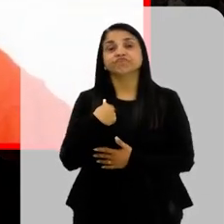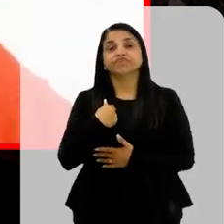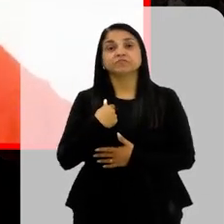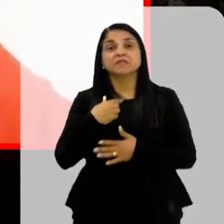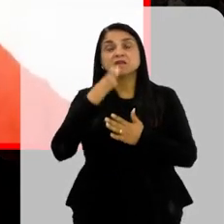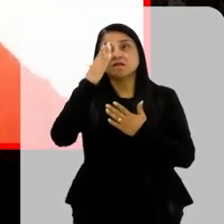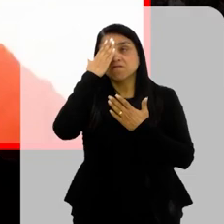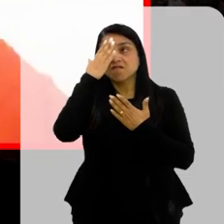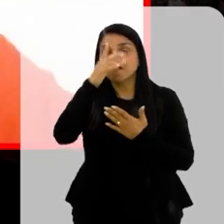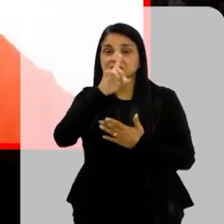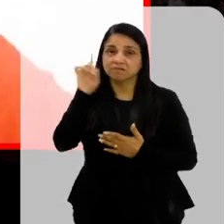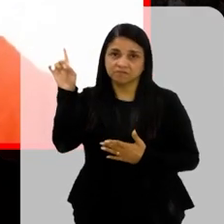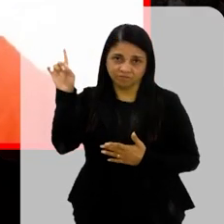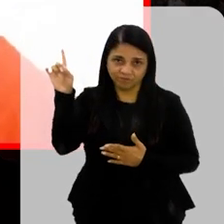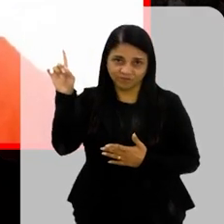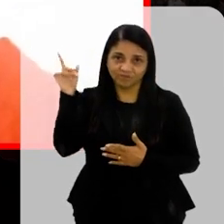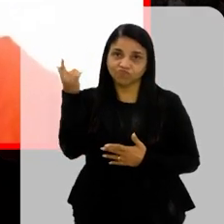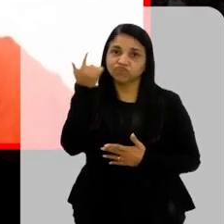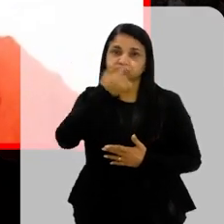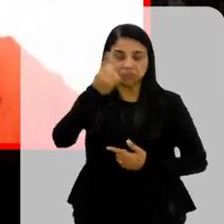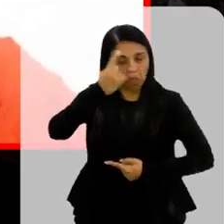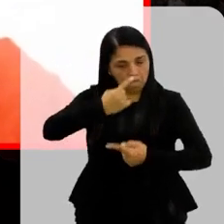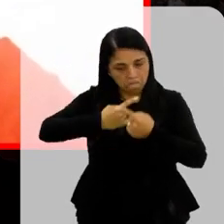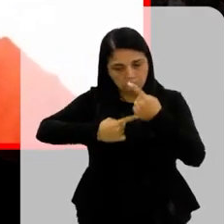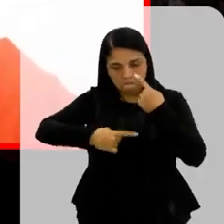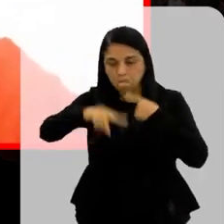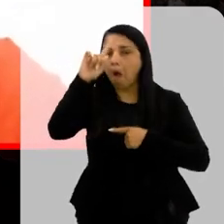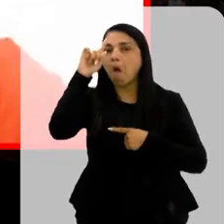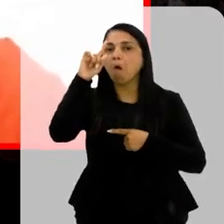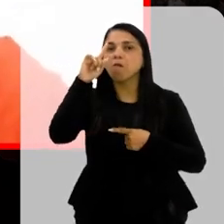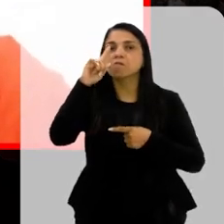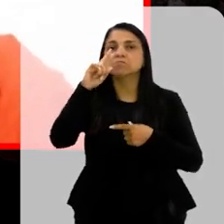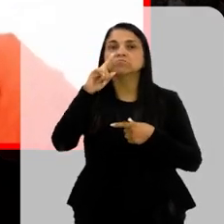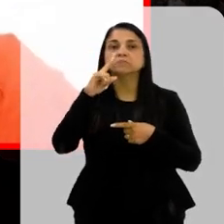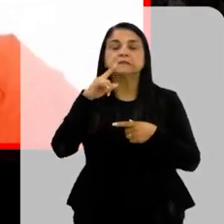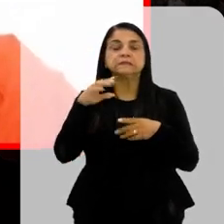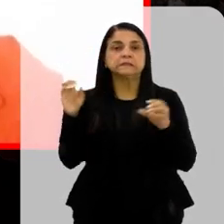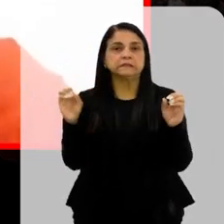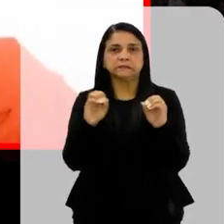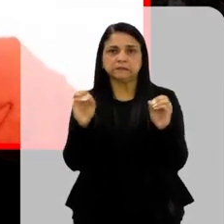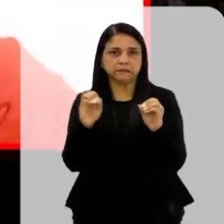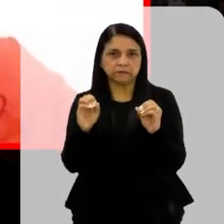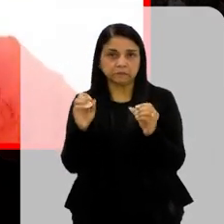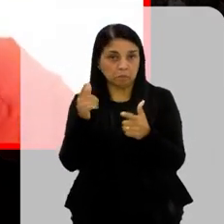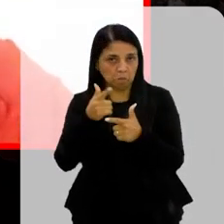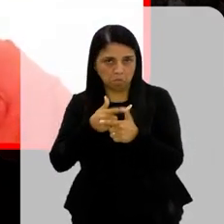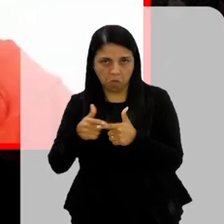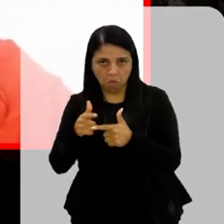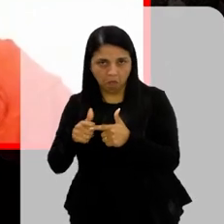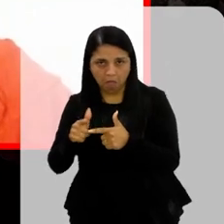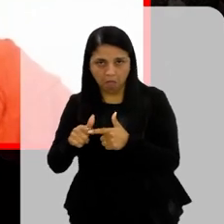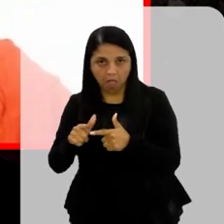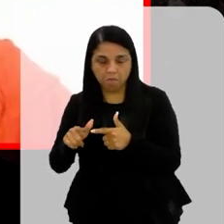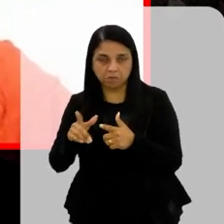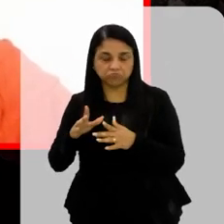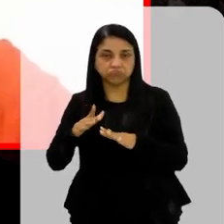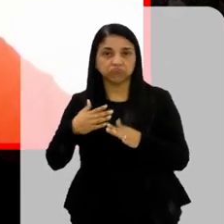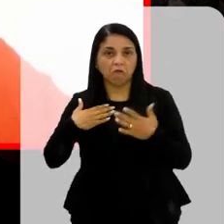Mas enfim Graças a Deus A gente conseguiu vencer essa batalha Sem sequelas Sem